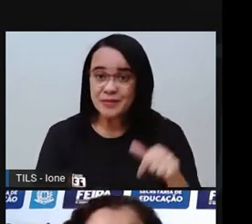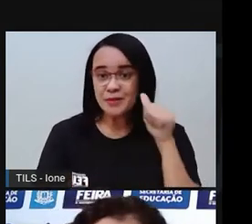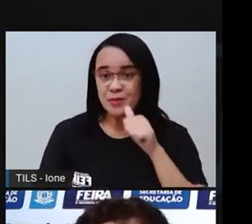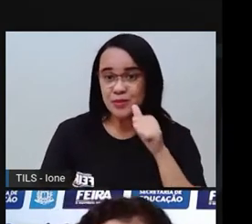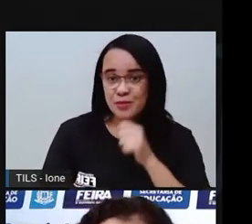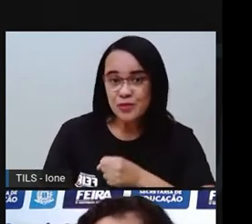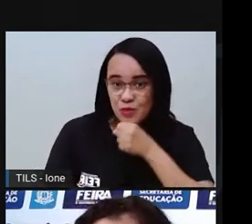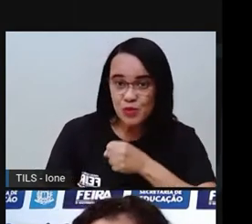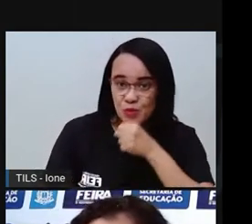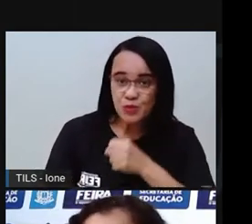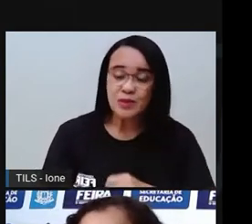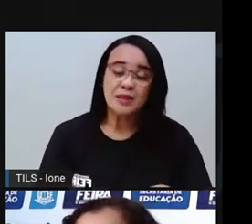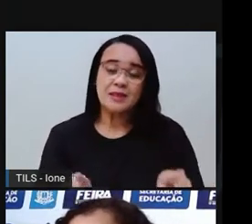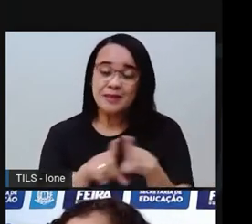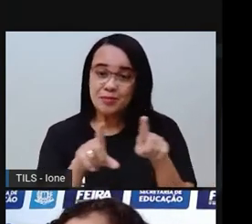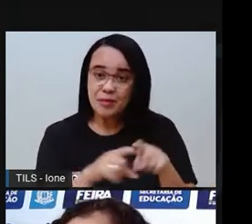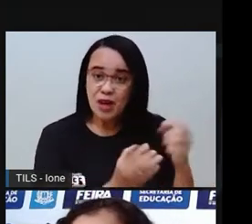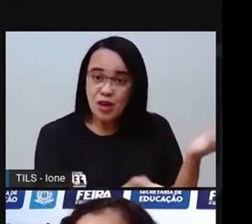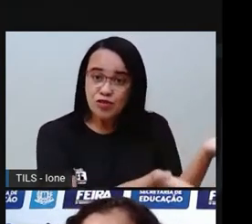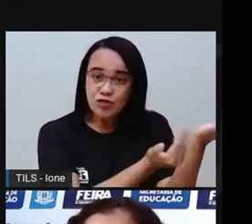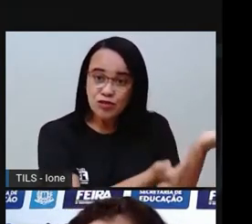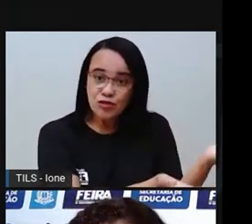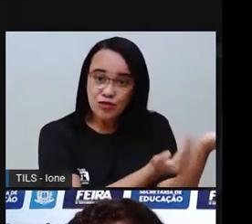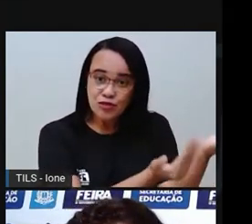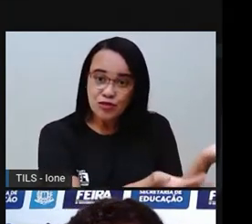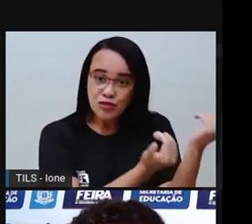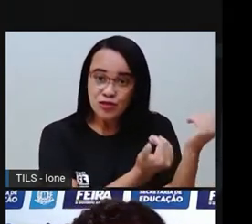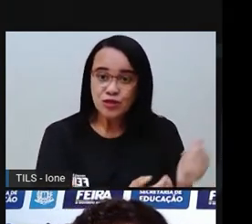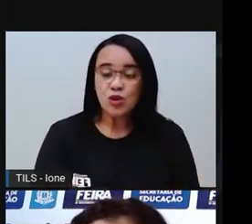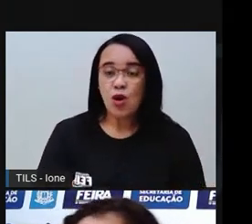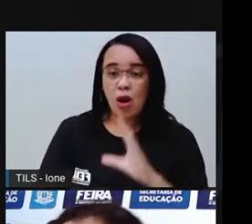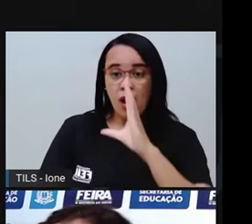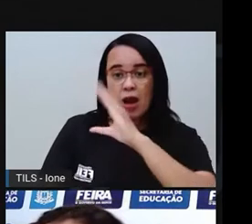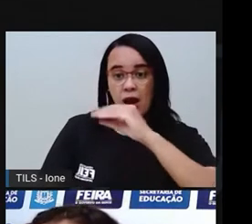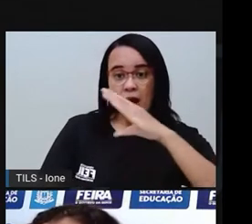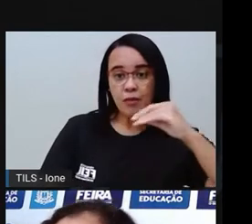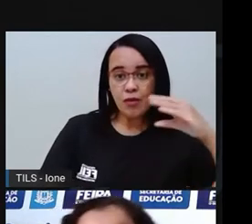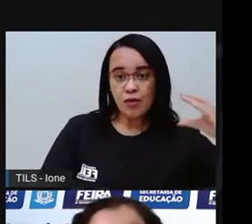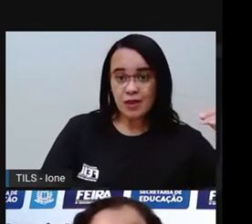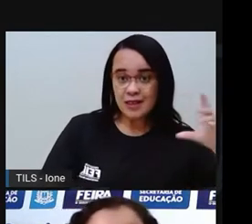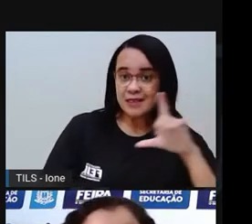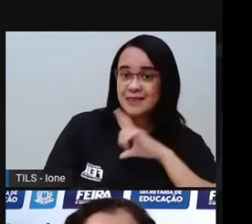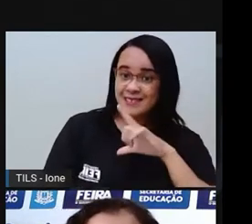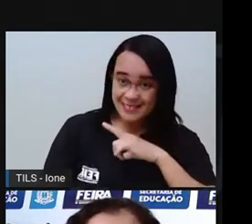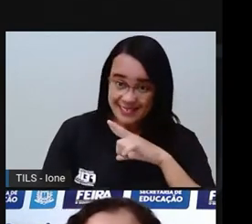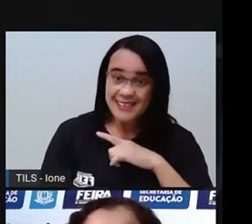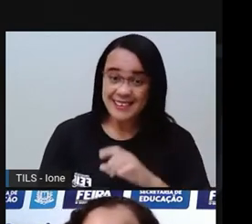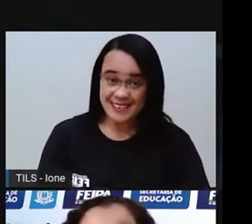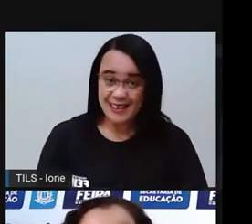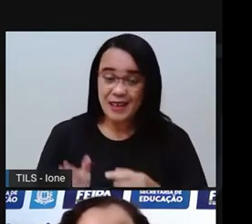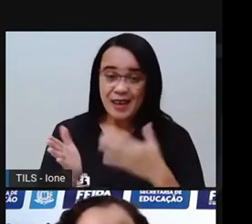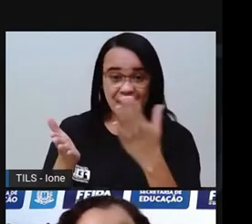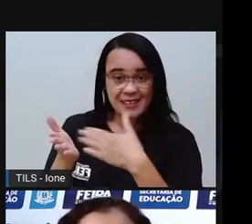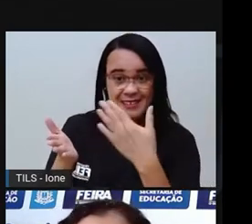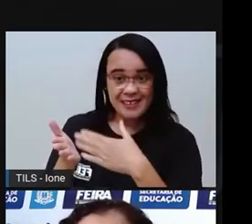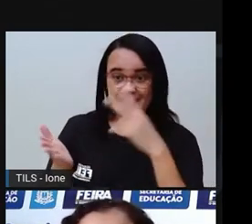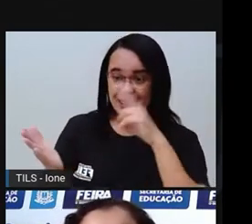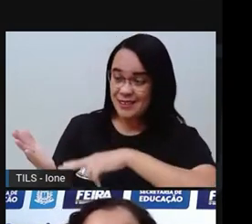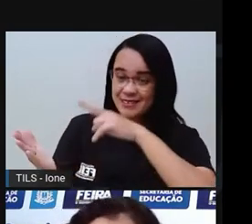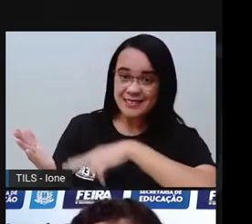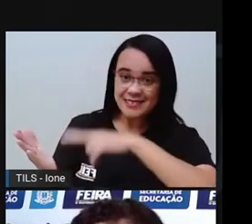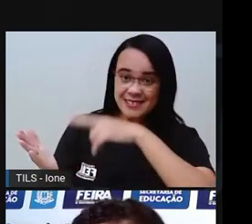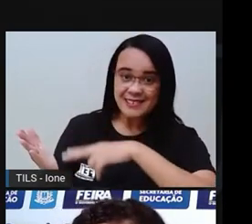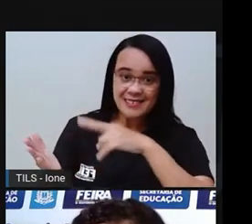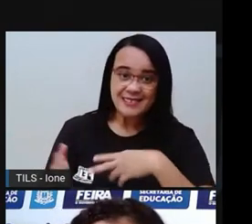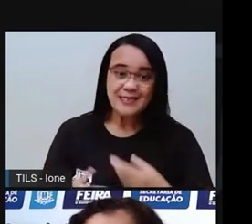jovem, né? E tem ali também uma adolescente, eu acho, né? Ali lendo um livro, sentada no sofá,